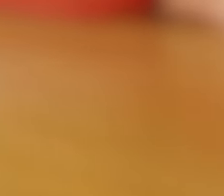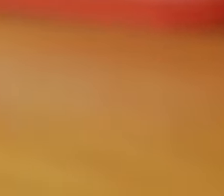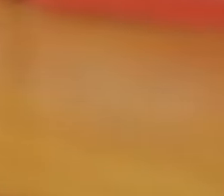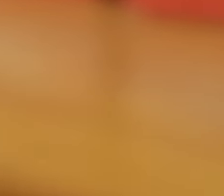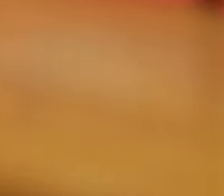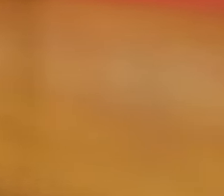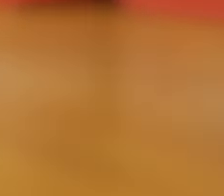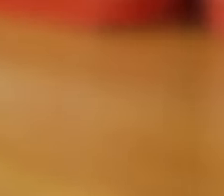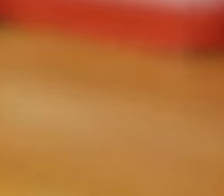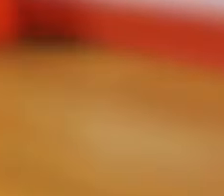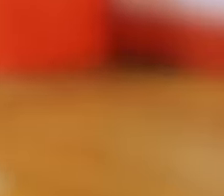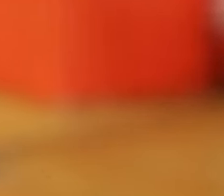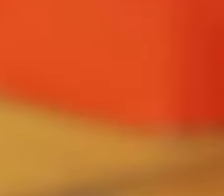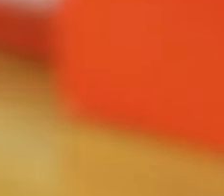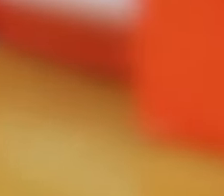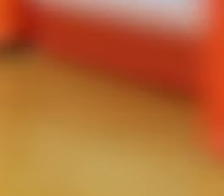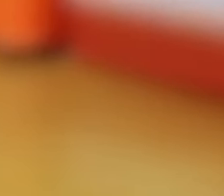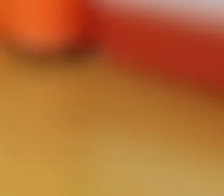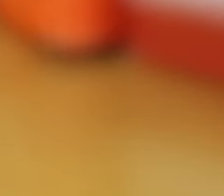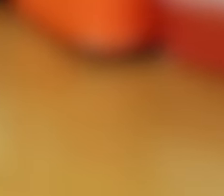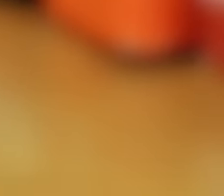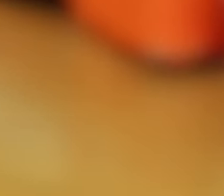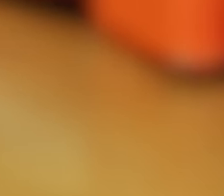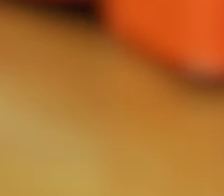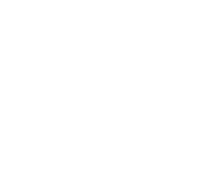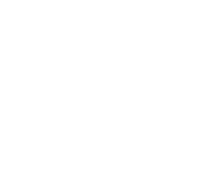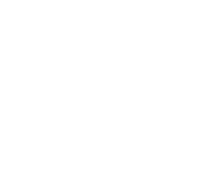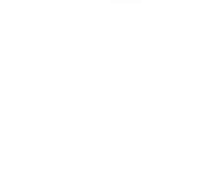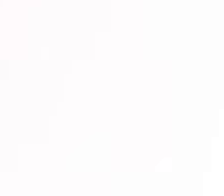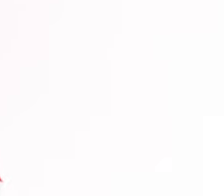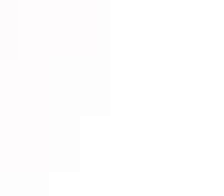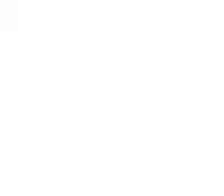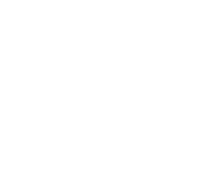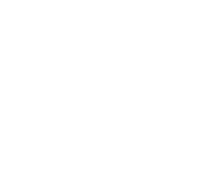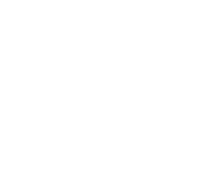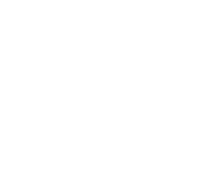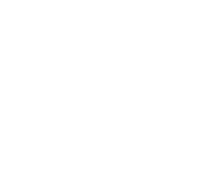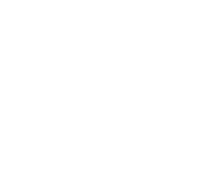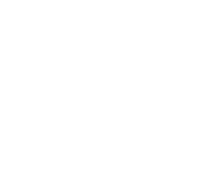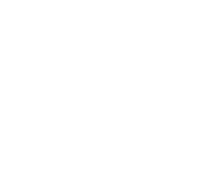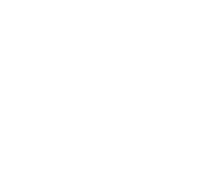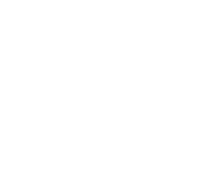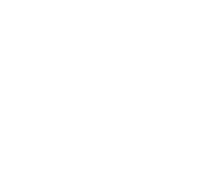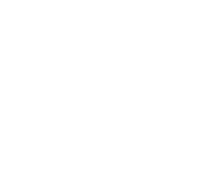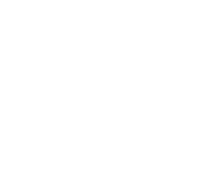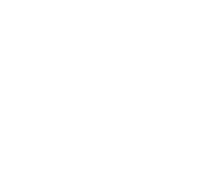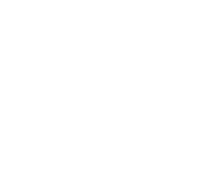vai garantir equipas de saúde familiar, urgências abertas e cirurgias a tempo. Não desistimos do SNS. Dia 10 de março, vota Bloco.